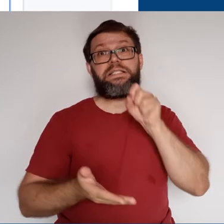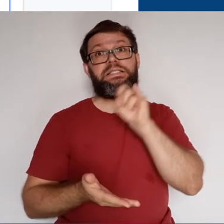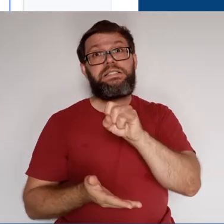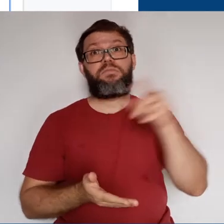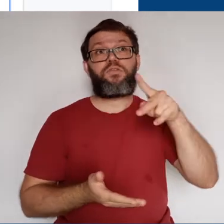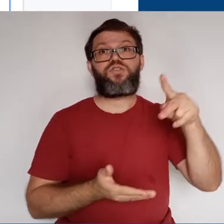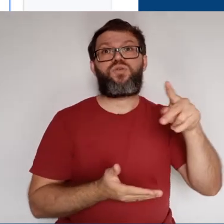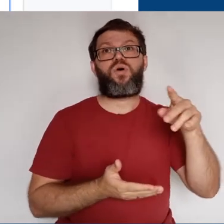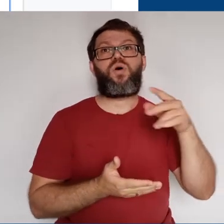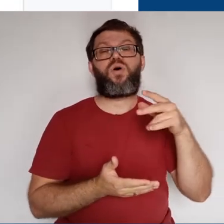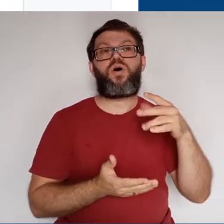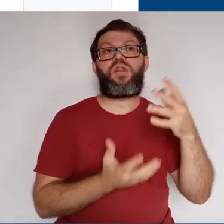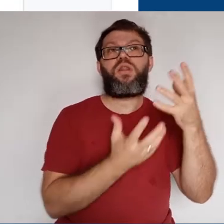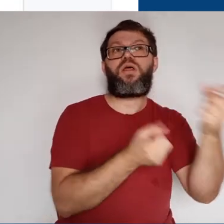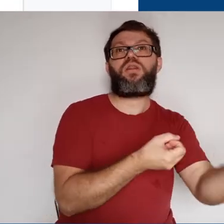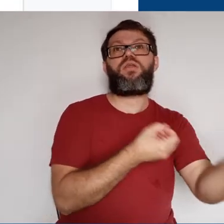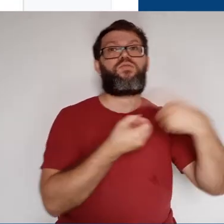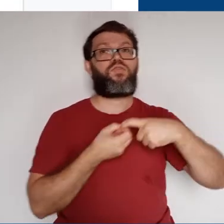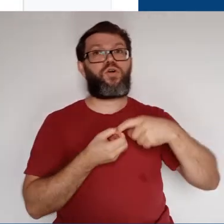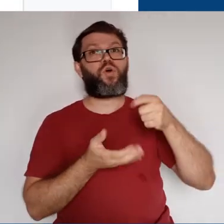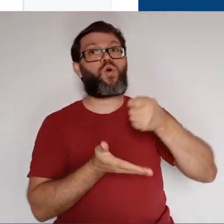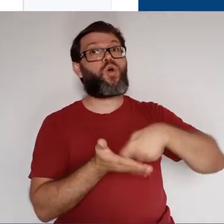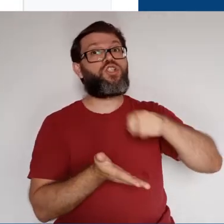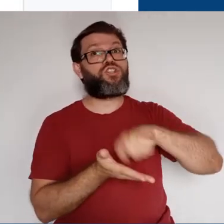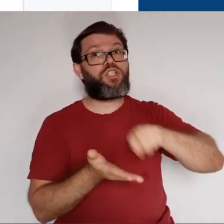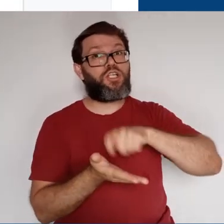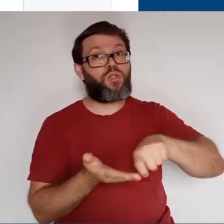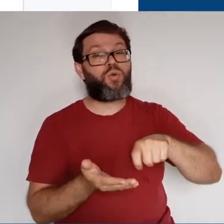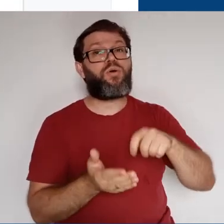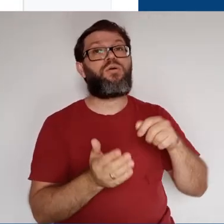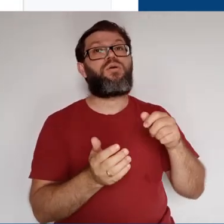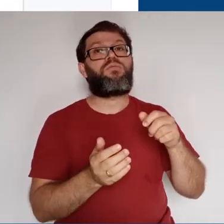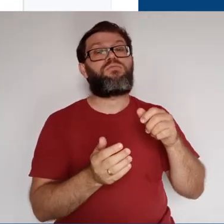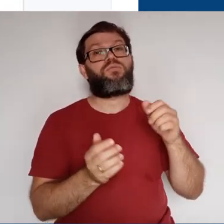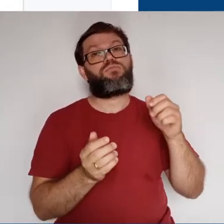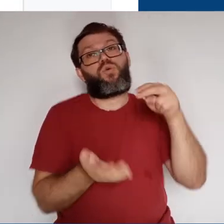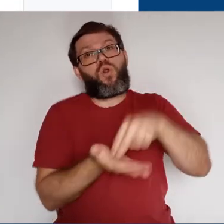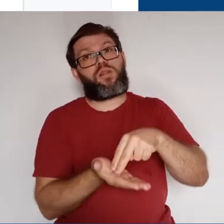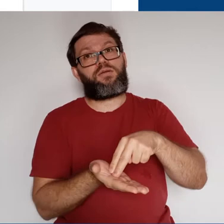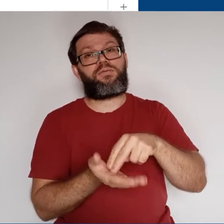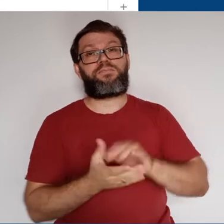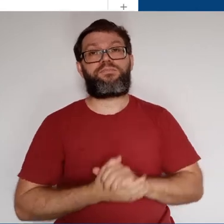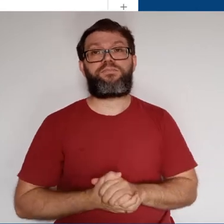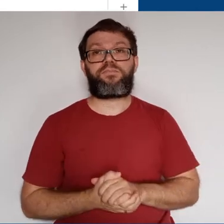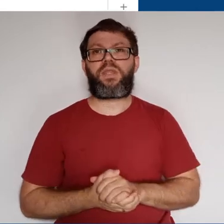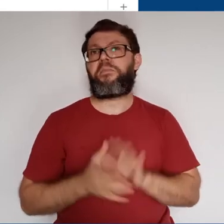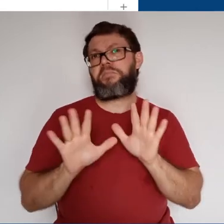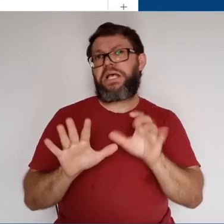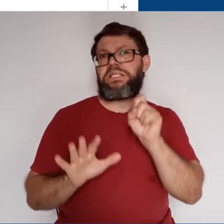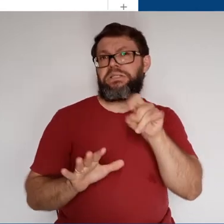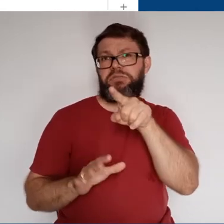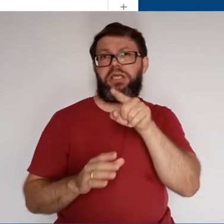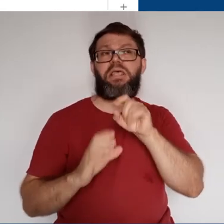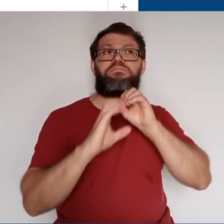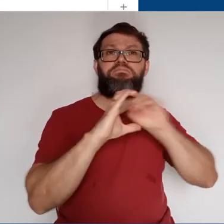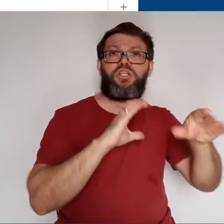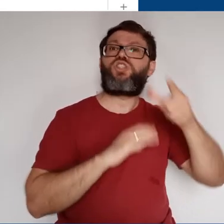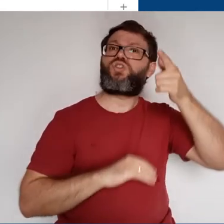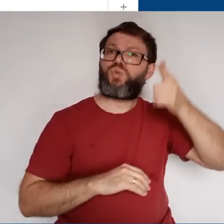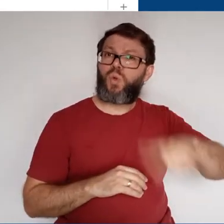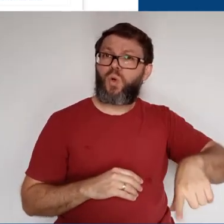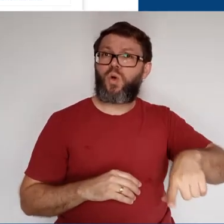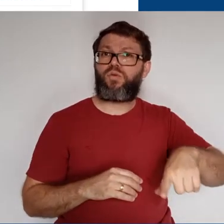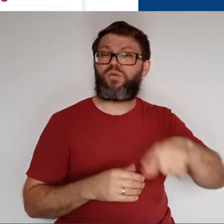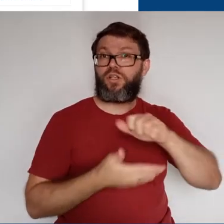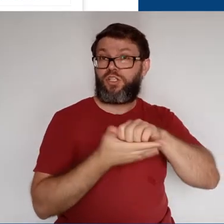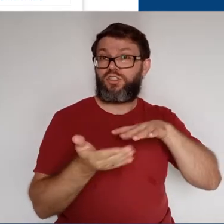envio de uma atividade se o professor não tiver devolvido para você corrigido com nota. Agora, se você